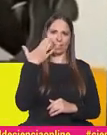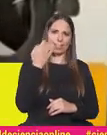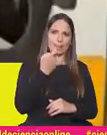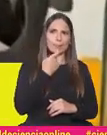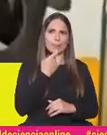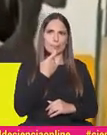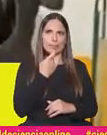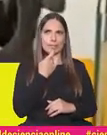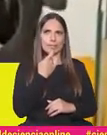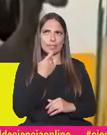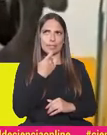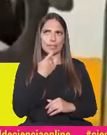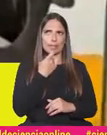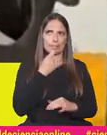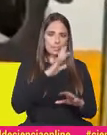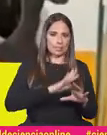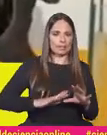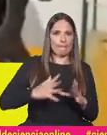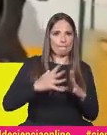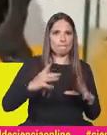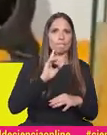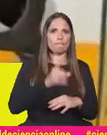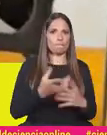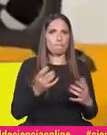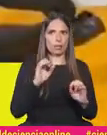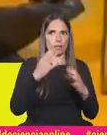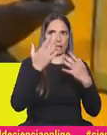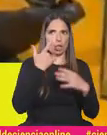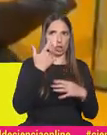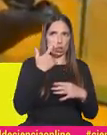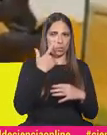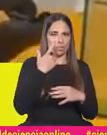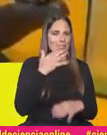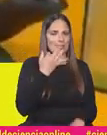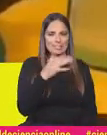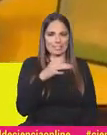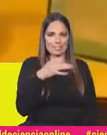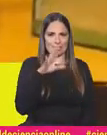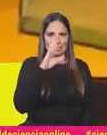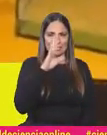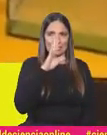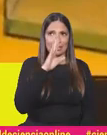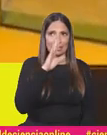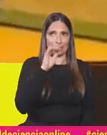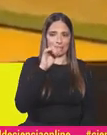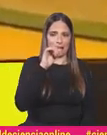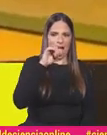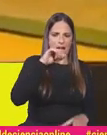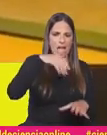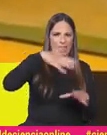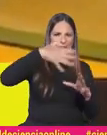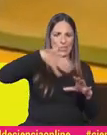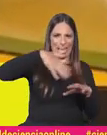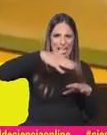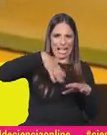o que é que existe em marmos na região dos extremos. E vamos começar com uma experiência muito simples. Se eu deixar cair ácido de